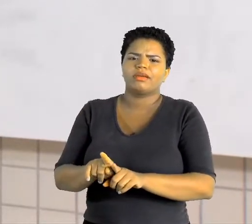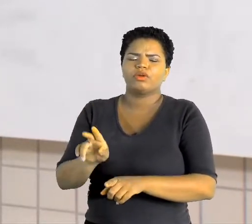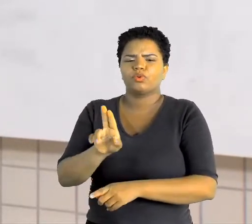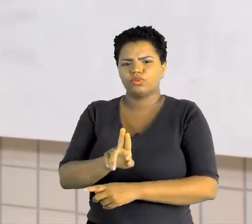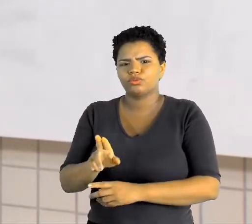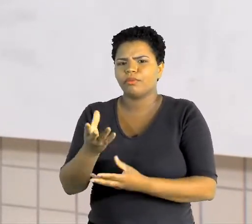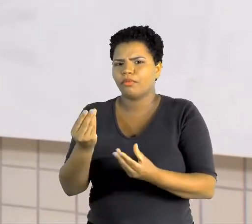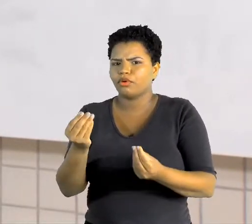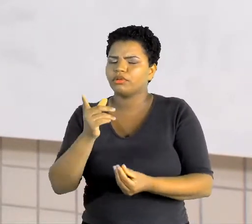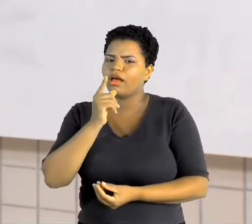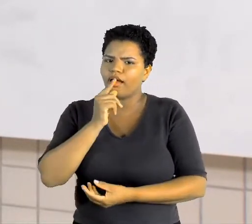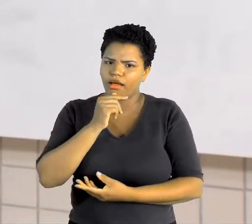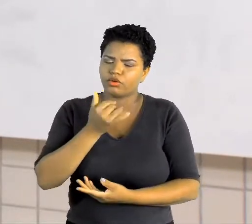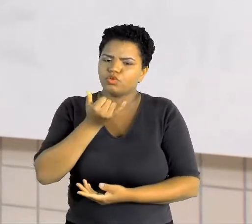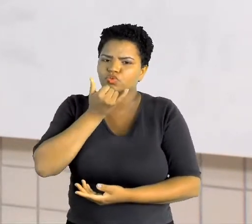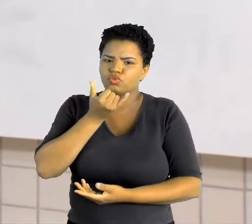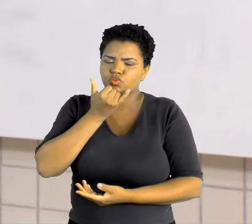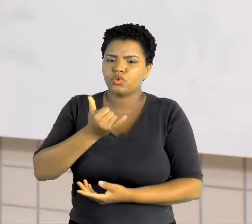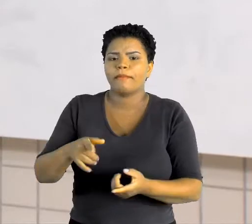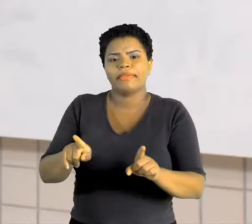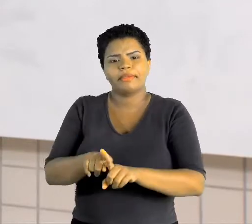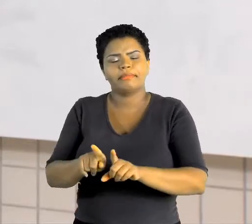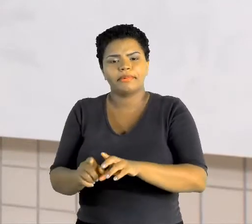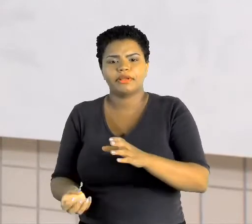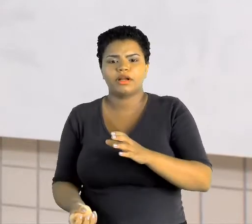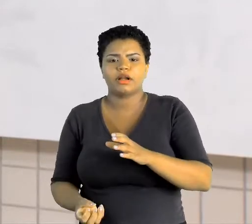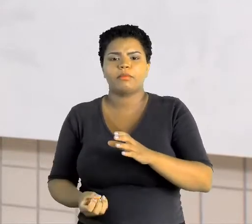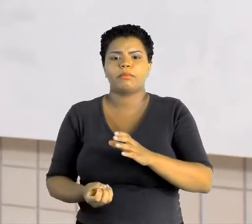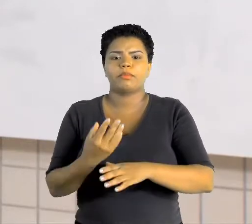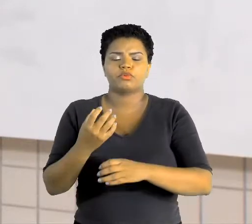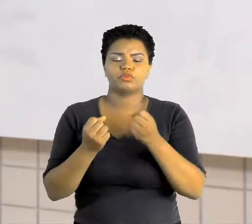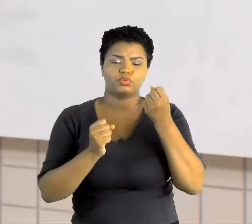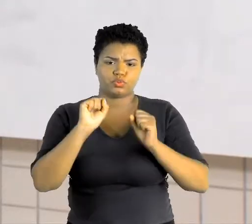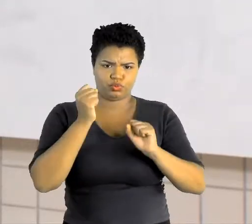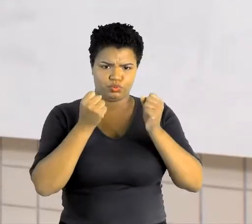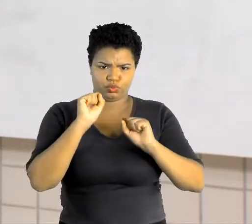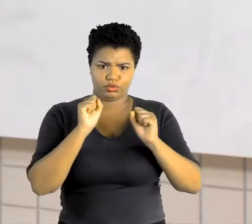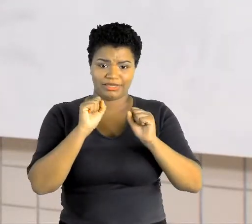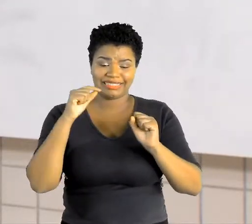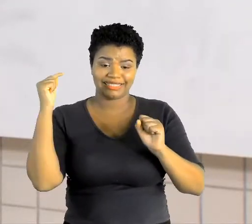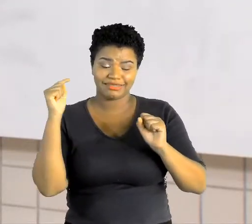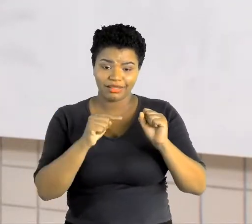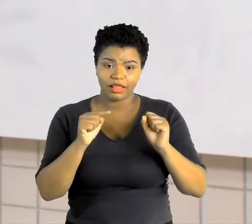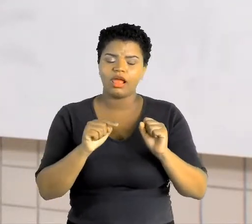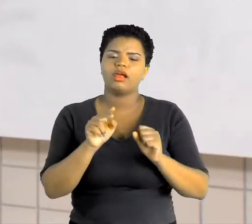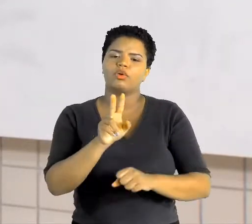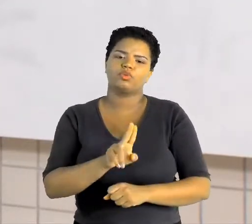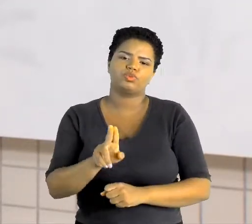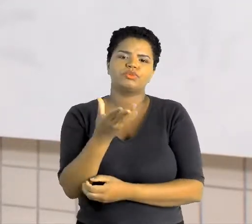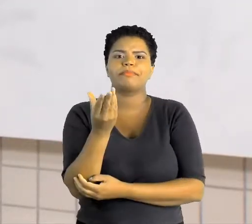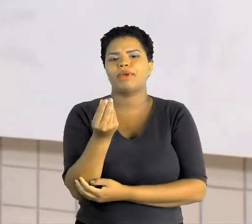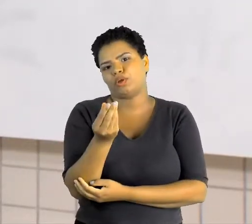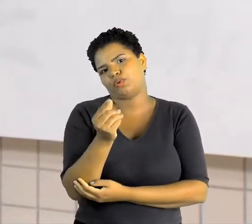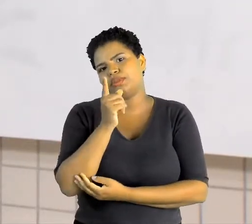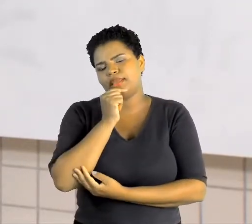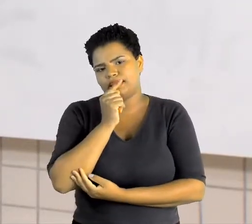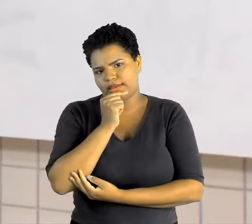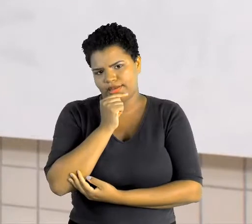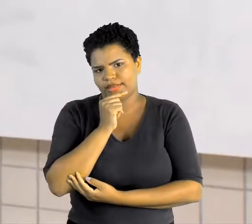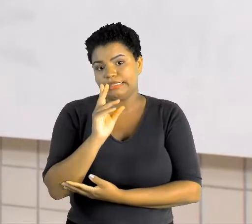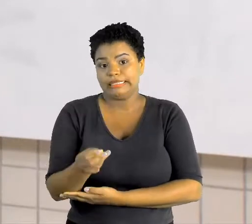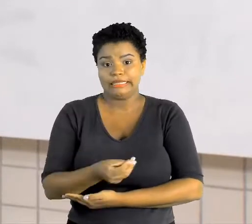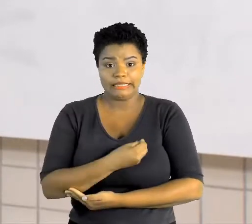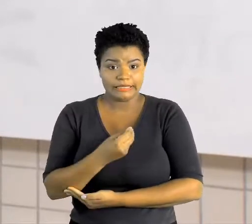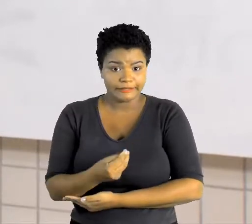água, desculpa, e também na produção industrial. Nas indústrias é usada muita água. Então na nossa vida,